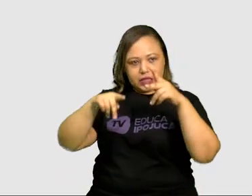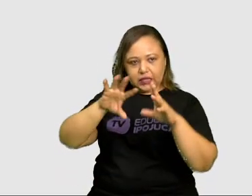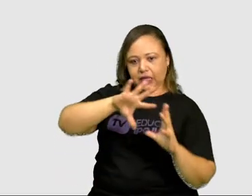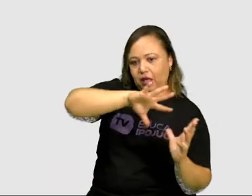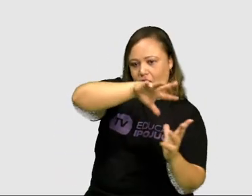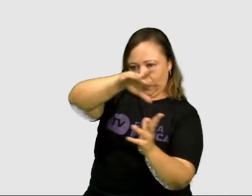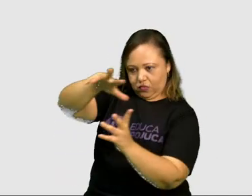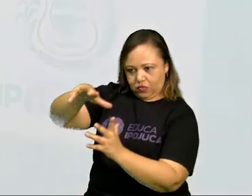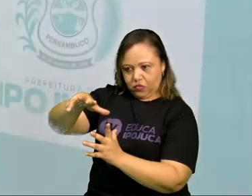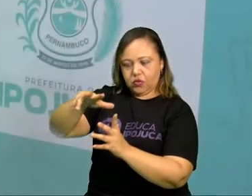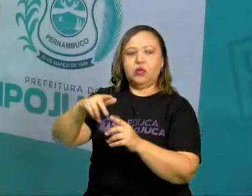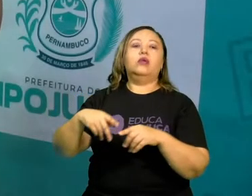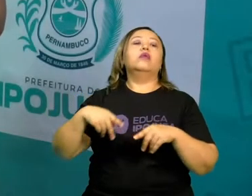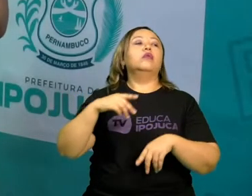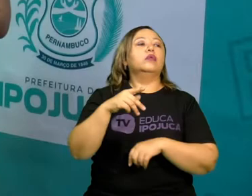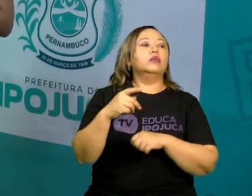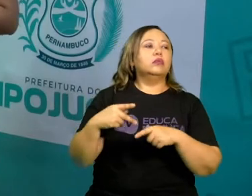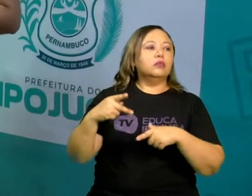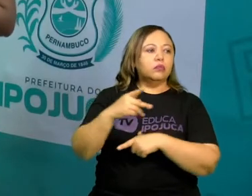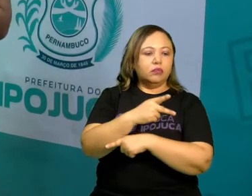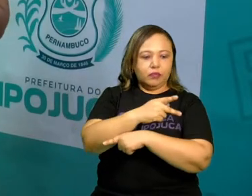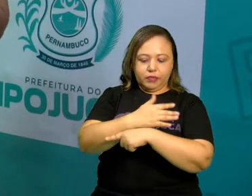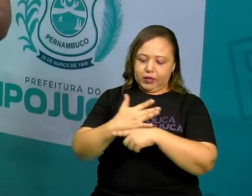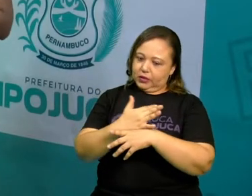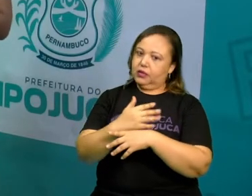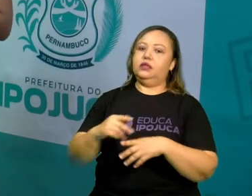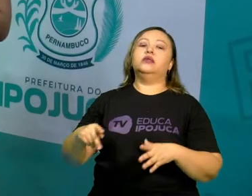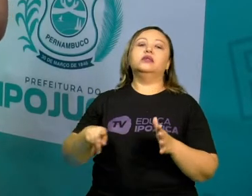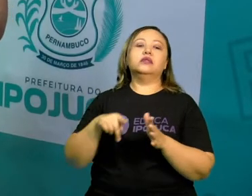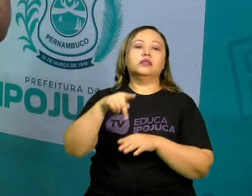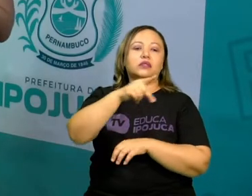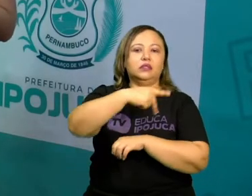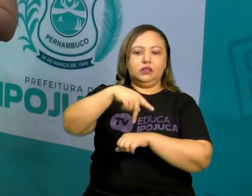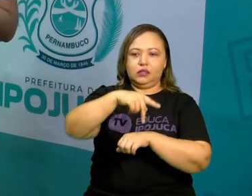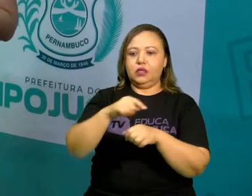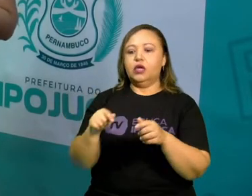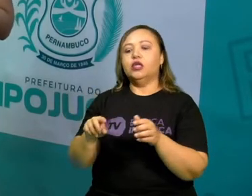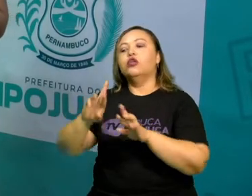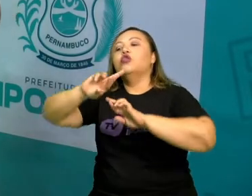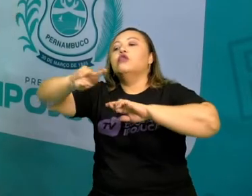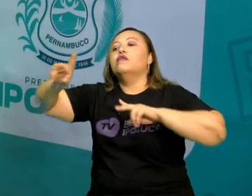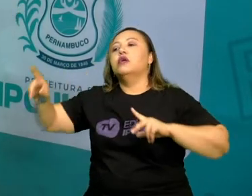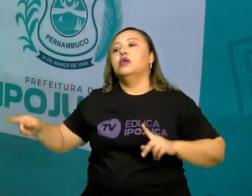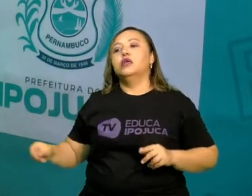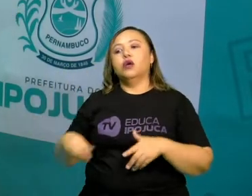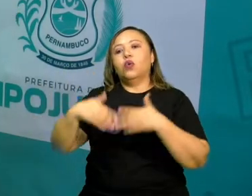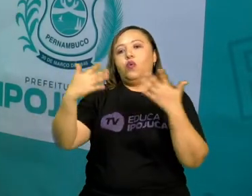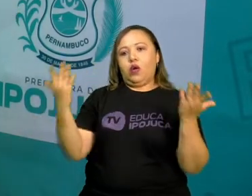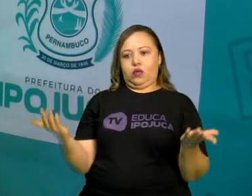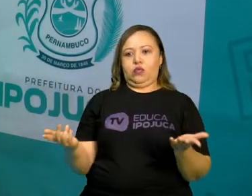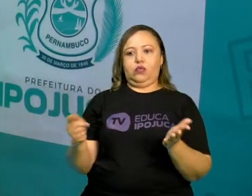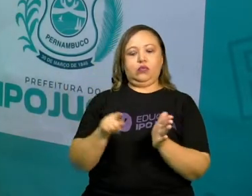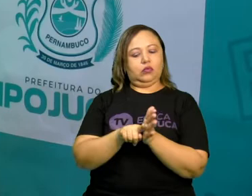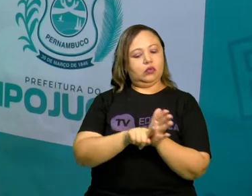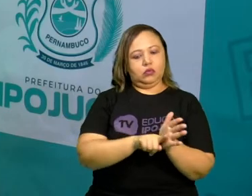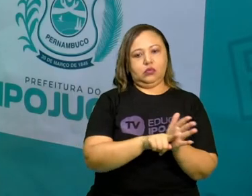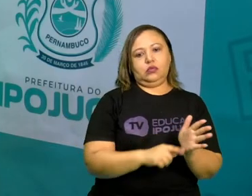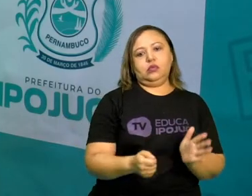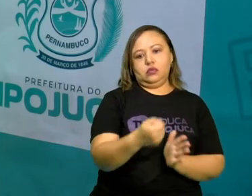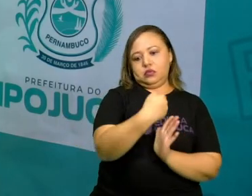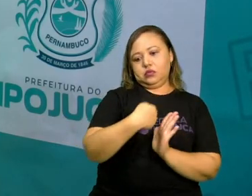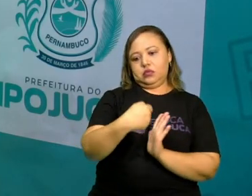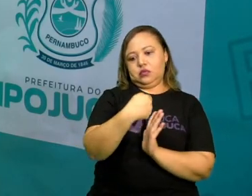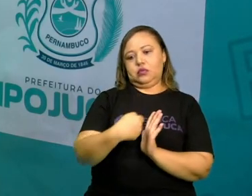o Estado e o país. Peça ajuda para os seus pais. Converse com eles sobre a nossa pesquisa. Tá? Vocês podem